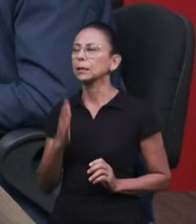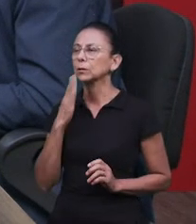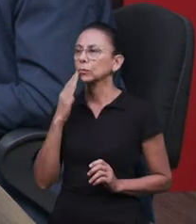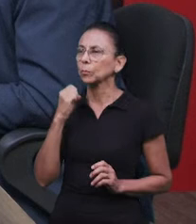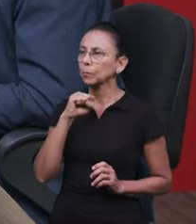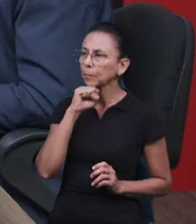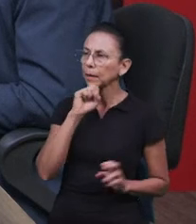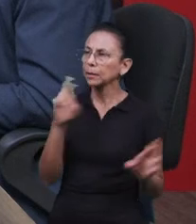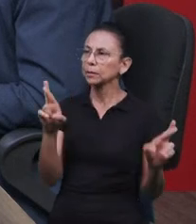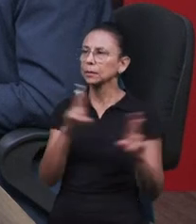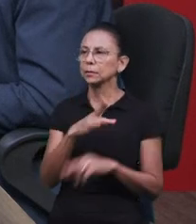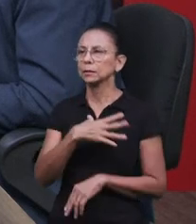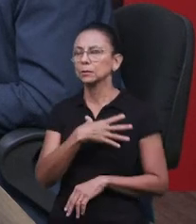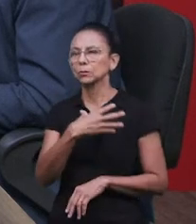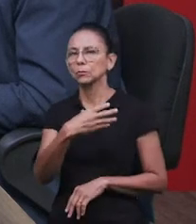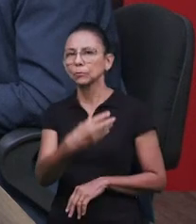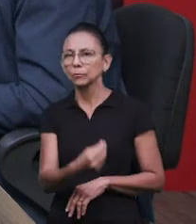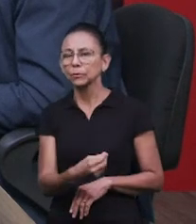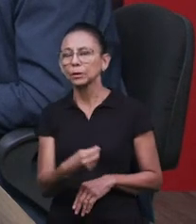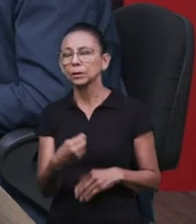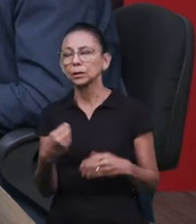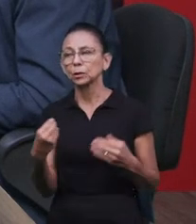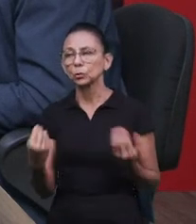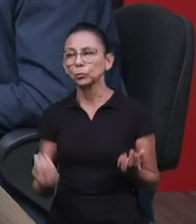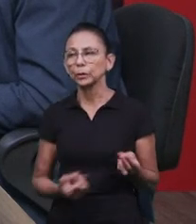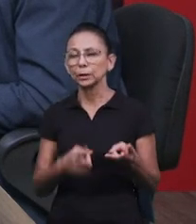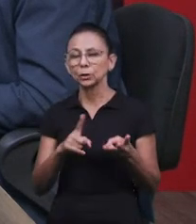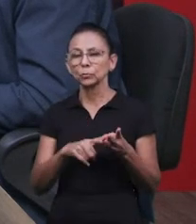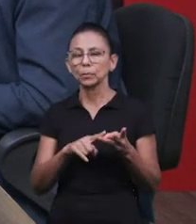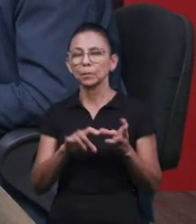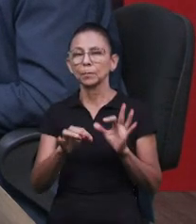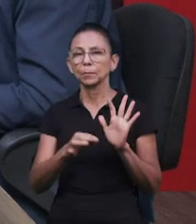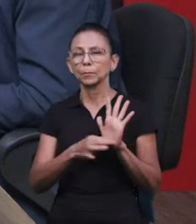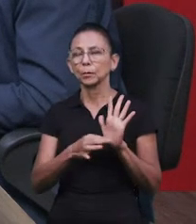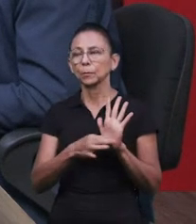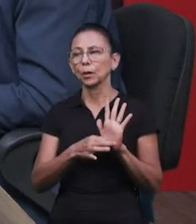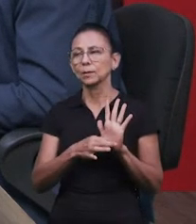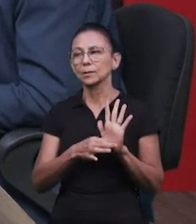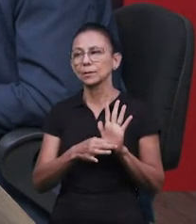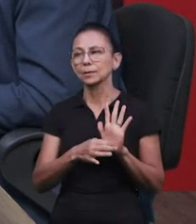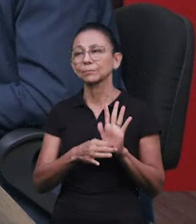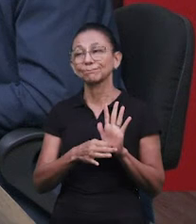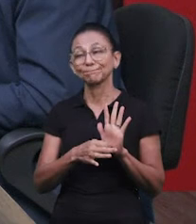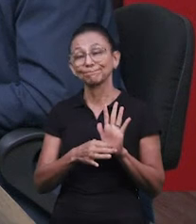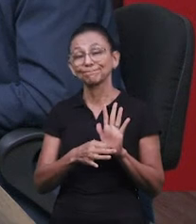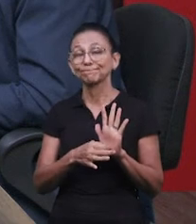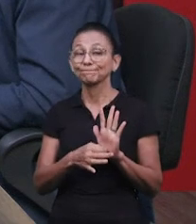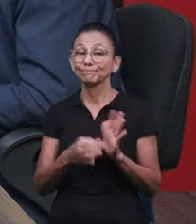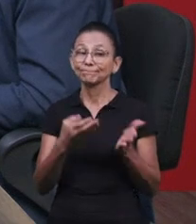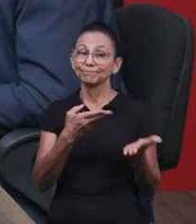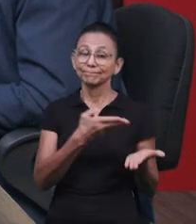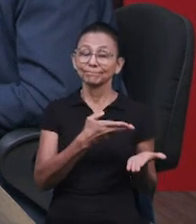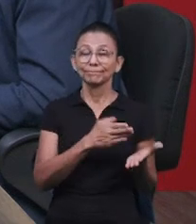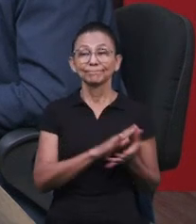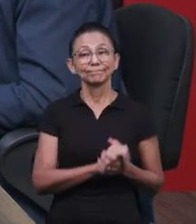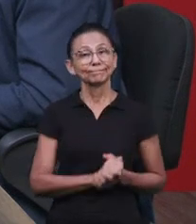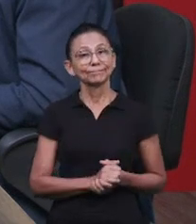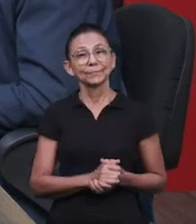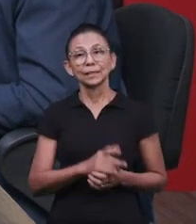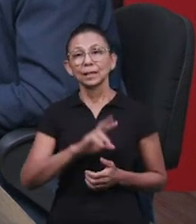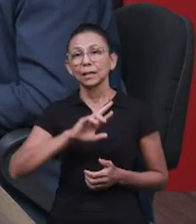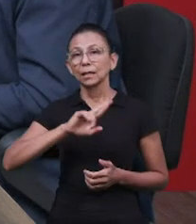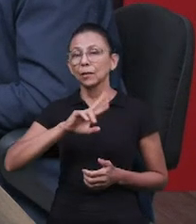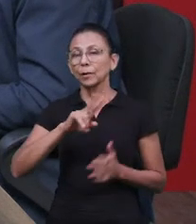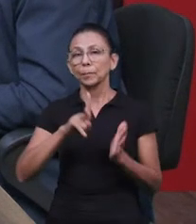disso, com o seu filho e diante de uma proposta escolar que aponte para essa direção que nós sabemos e vimos